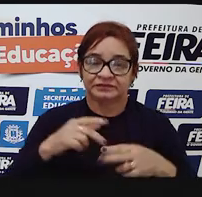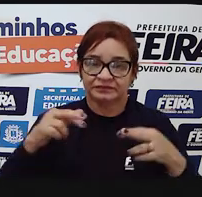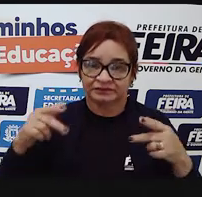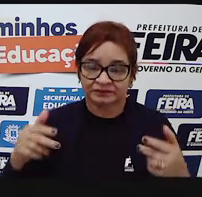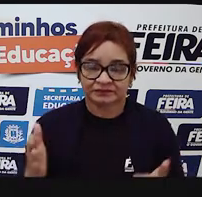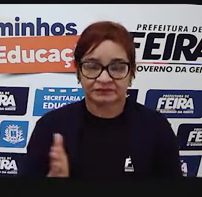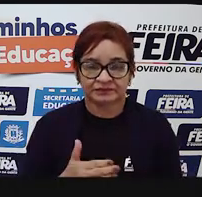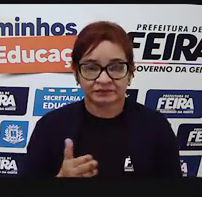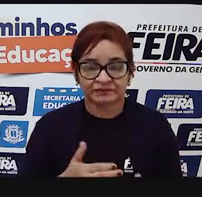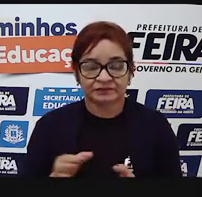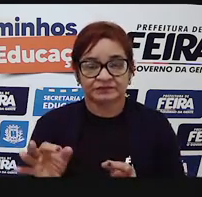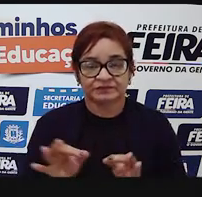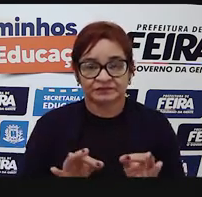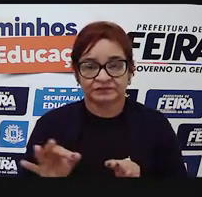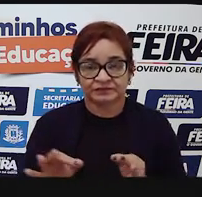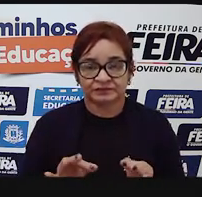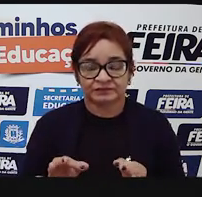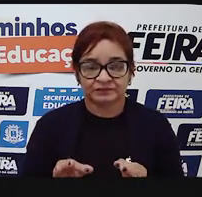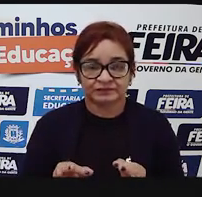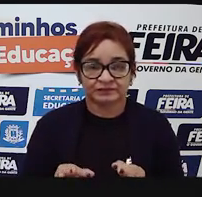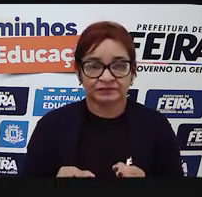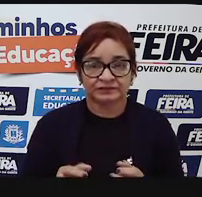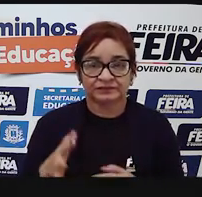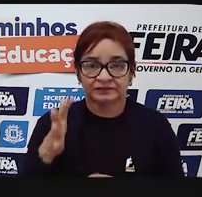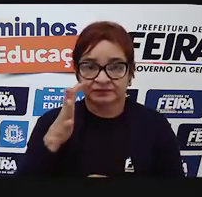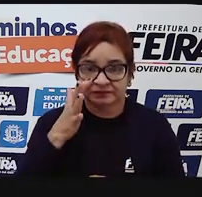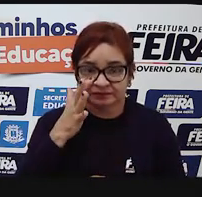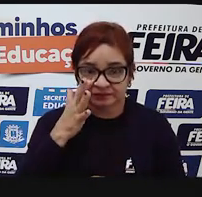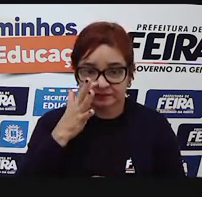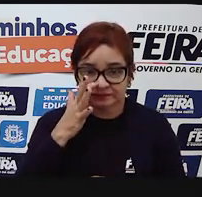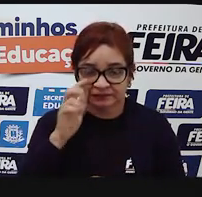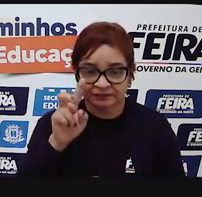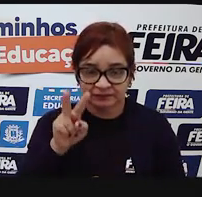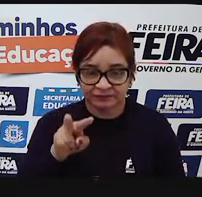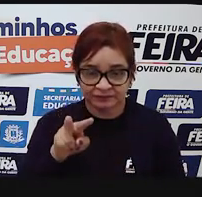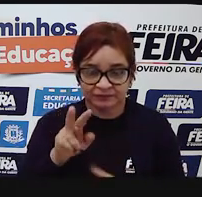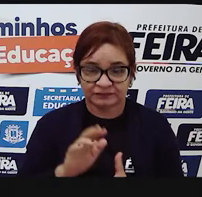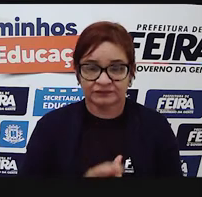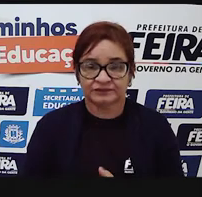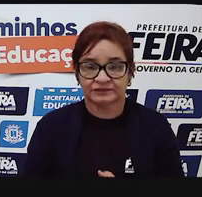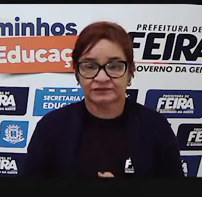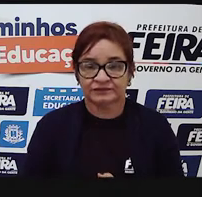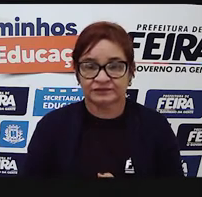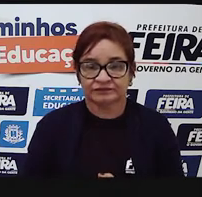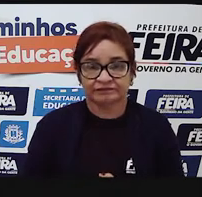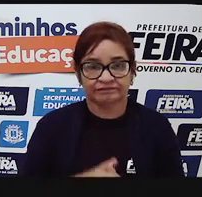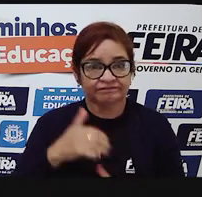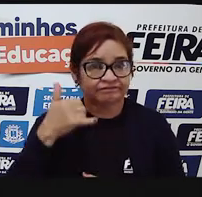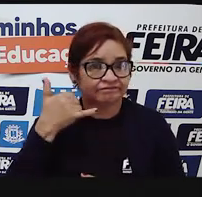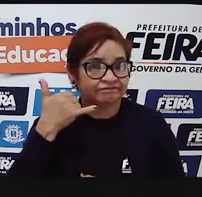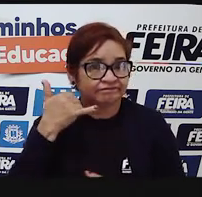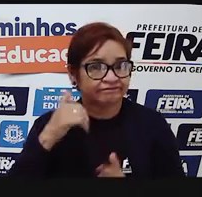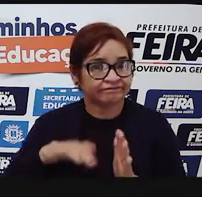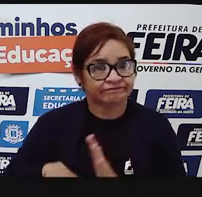Deixe tudo organizado. Não se distraia com outras coisas e evite papo no celular.